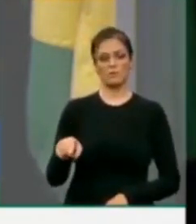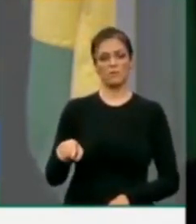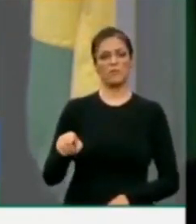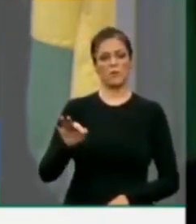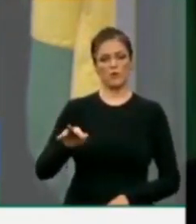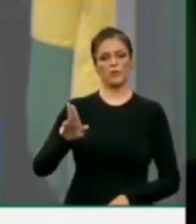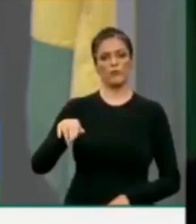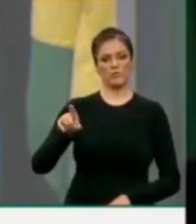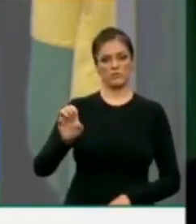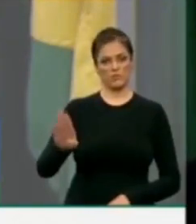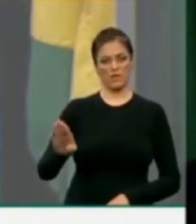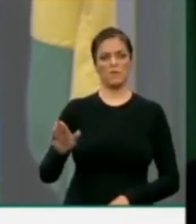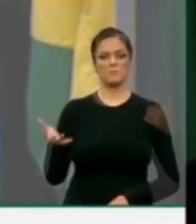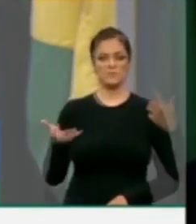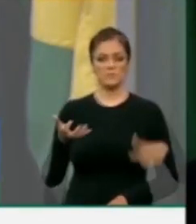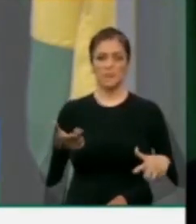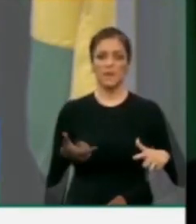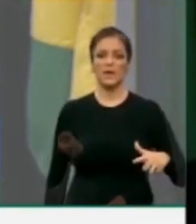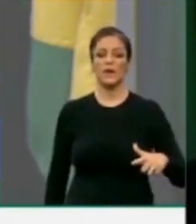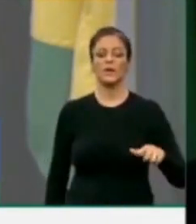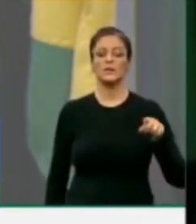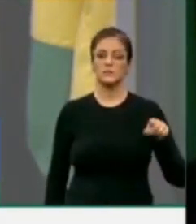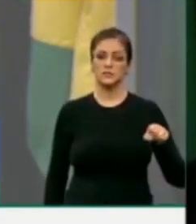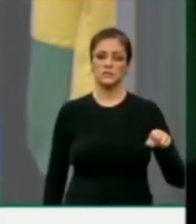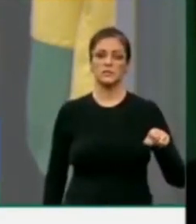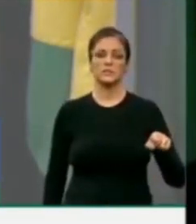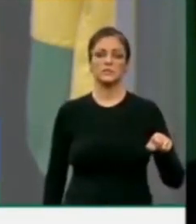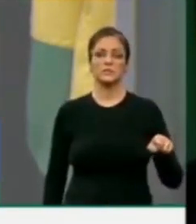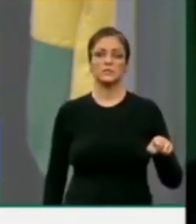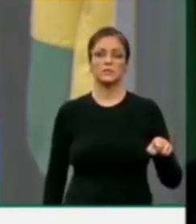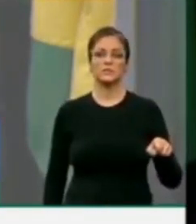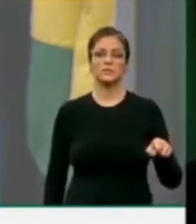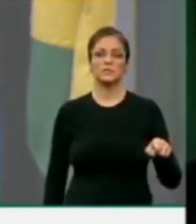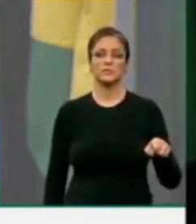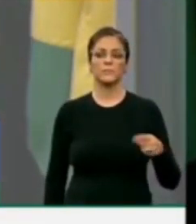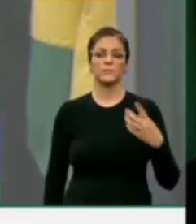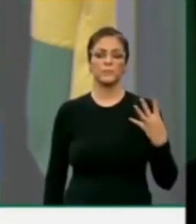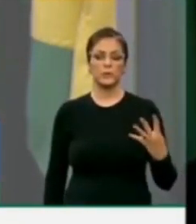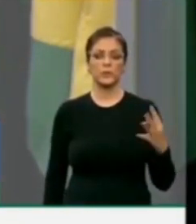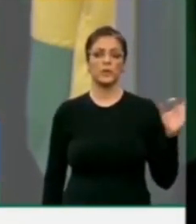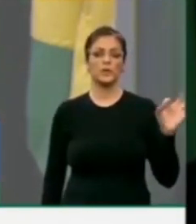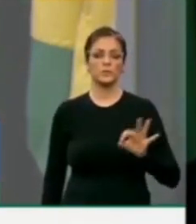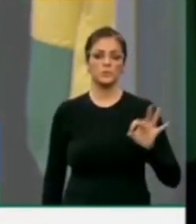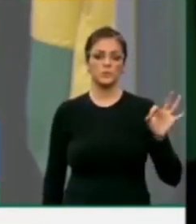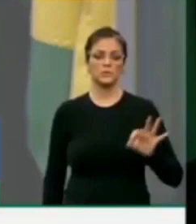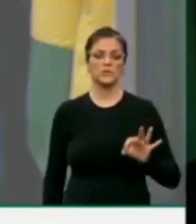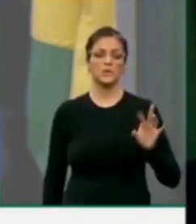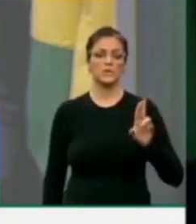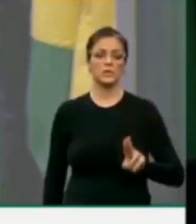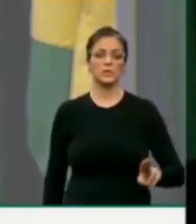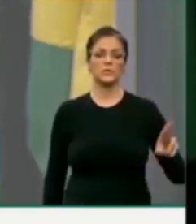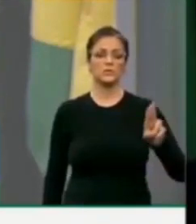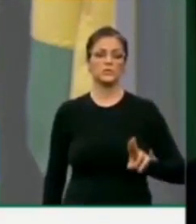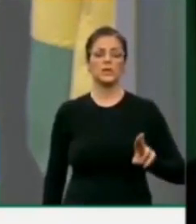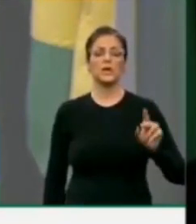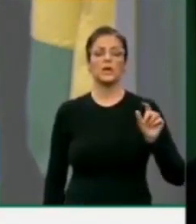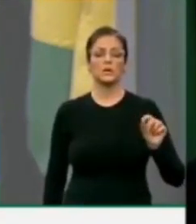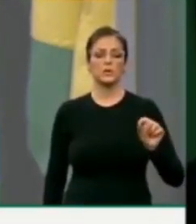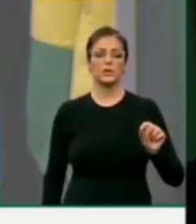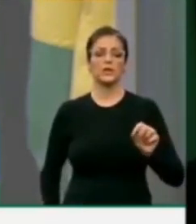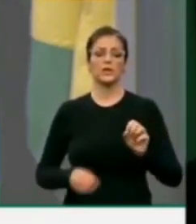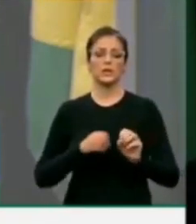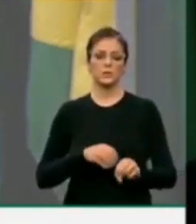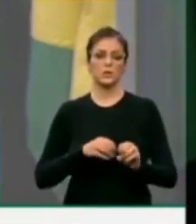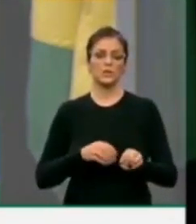os próximos anos, queremos que seja 20% e 4% para poderem ser utilizados com a